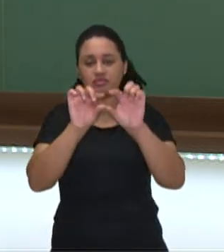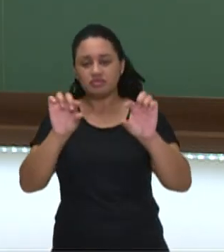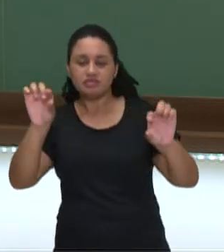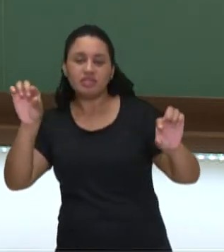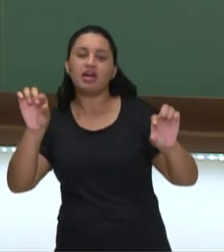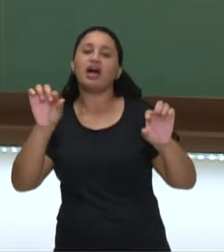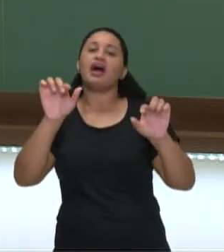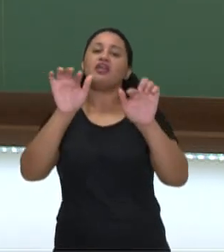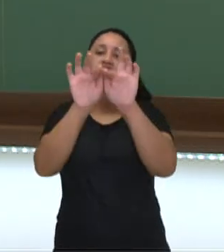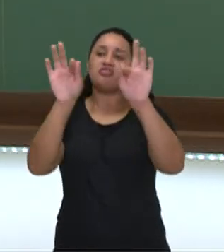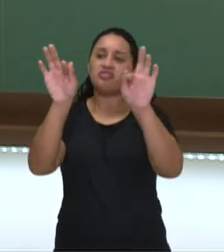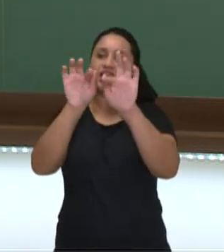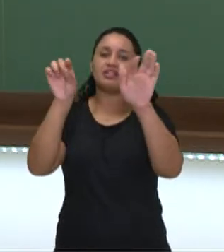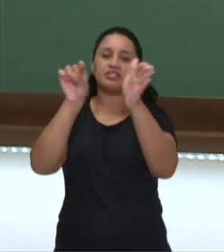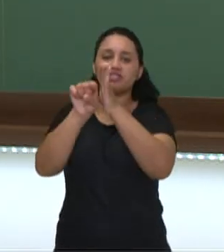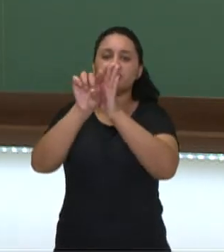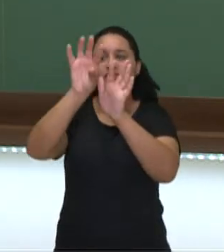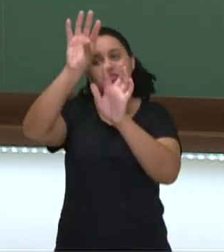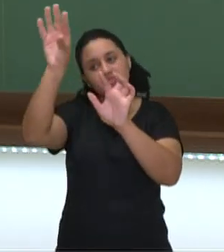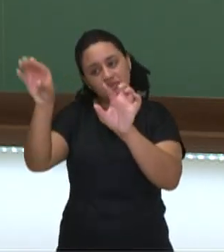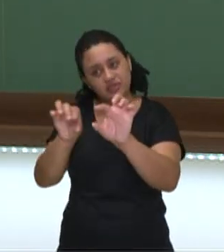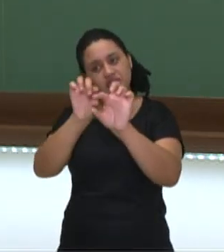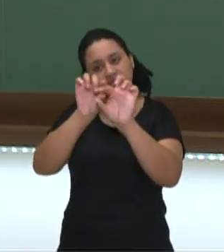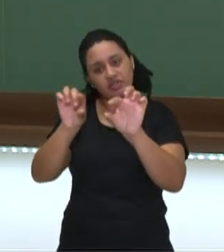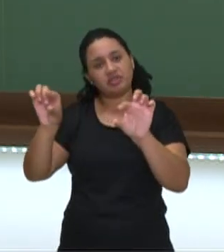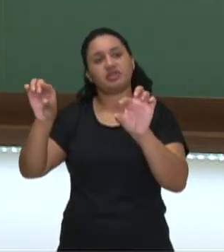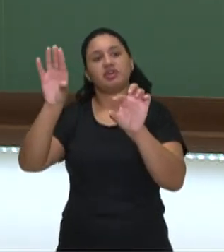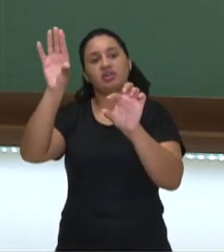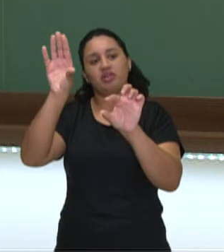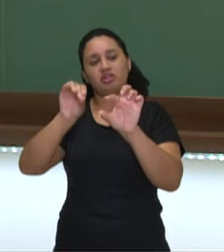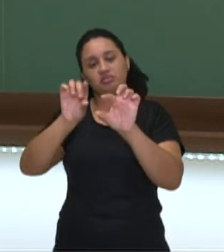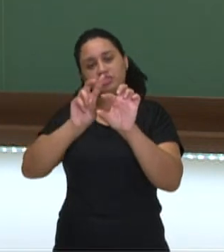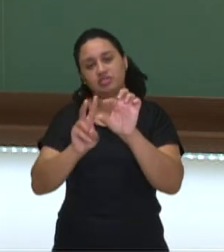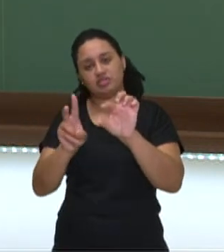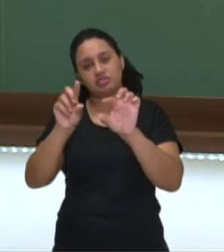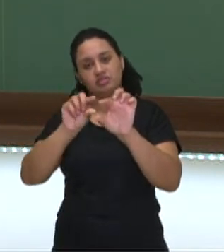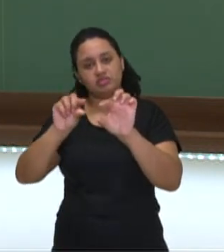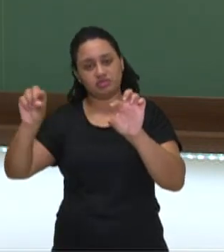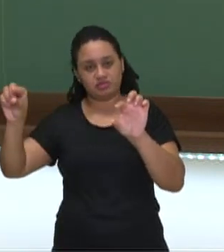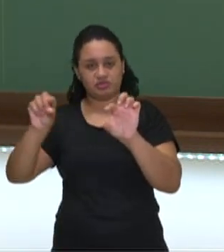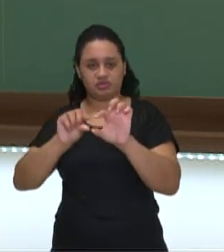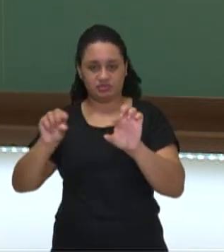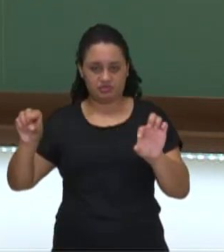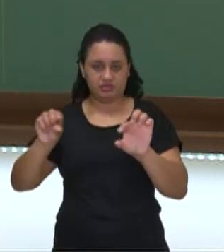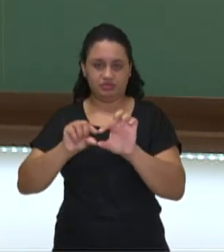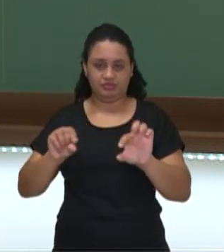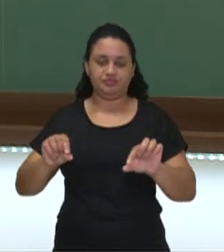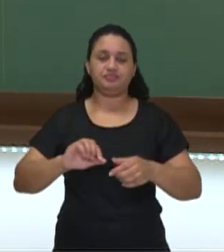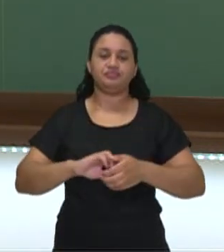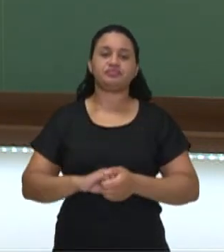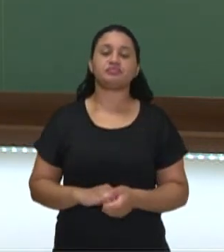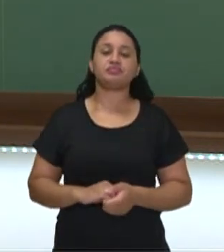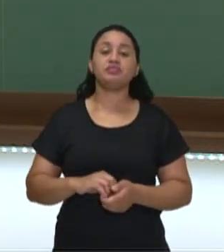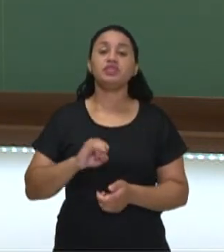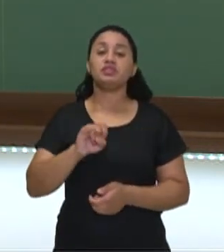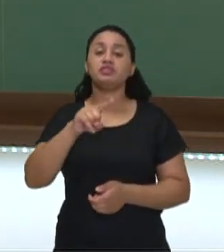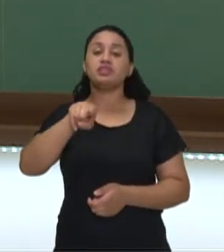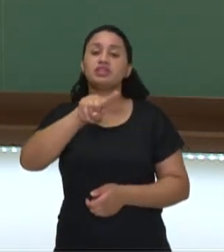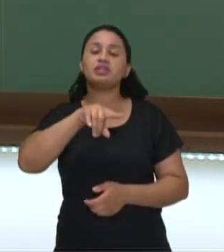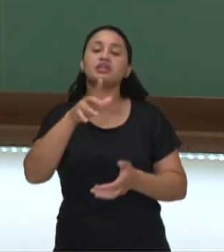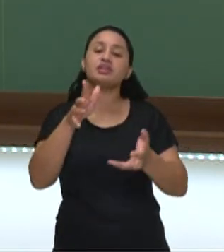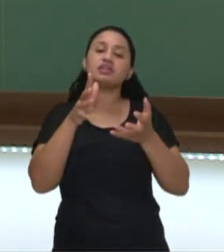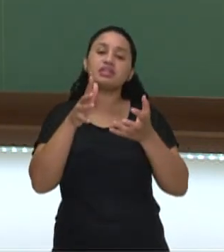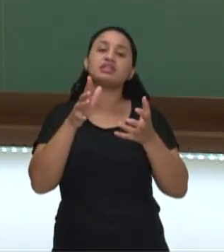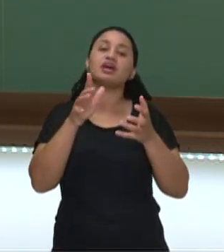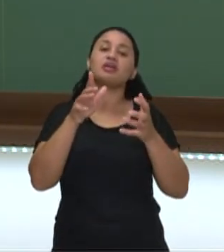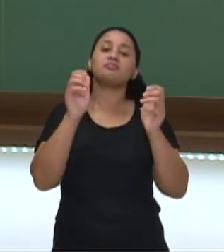É só você repetir o resto da frase. Yes, he has seen that horror movie. Se você quiser, você